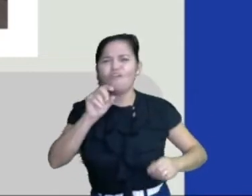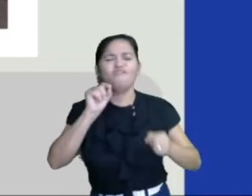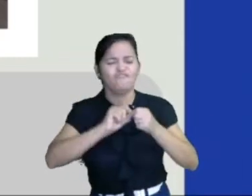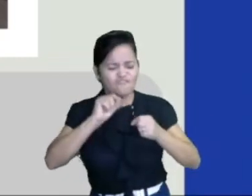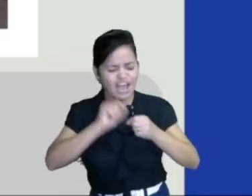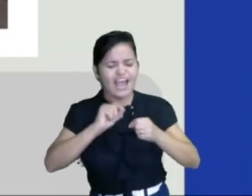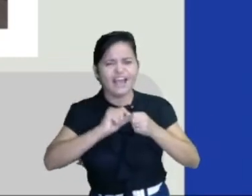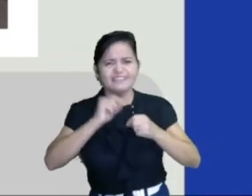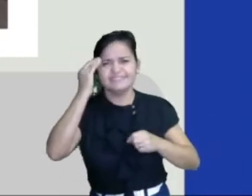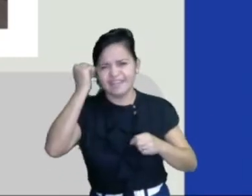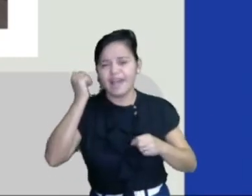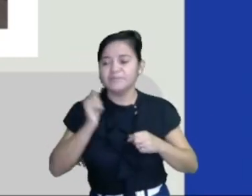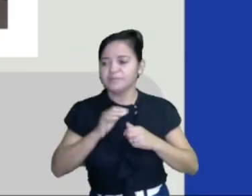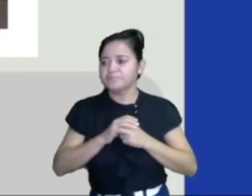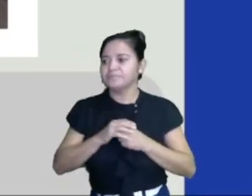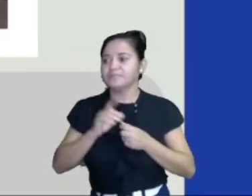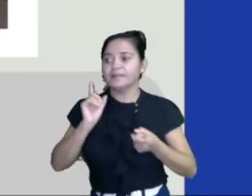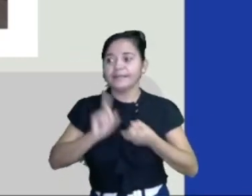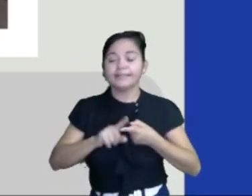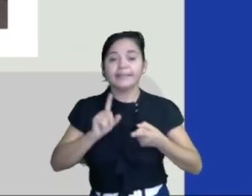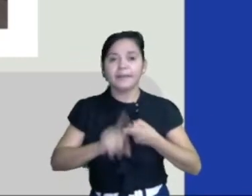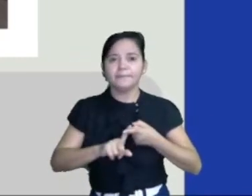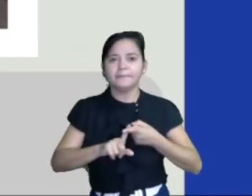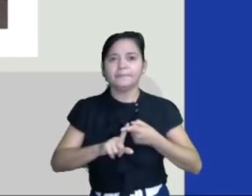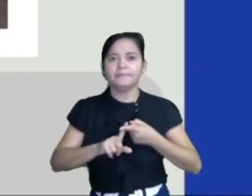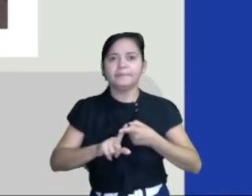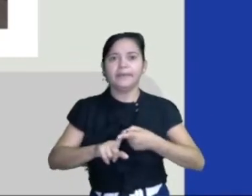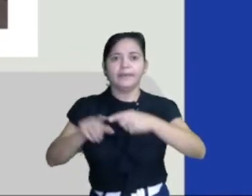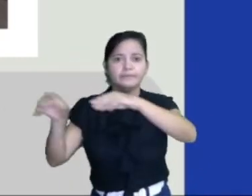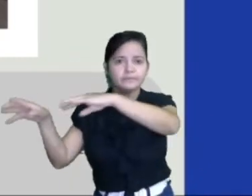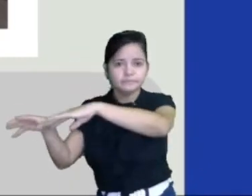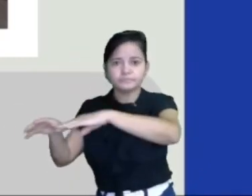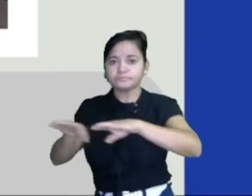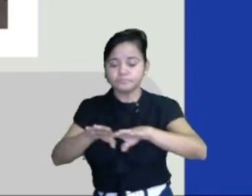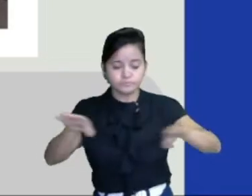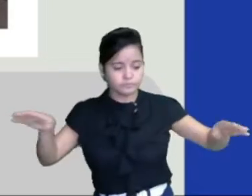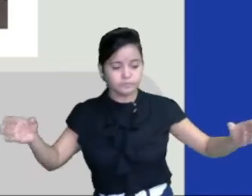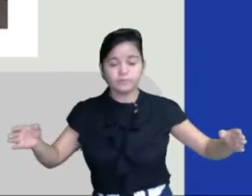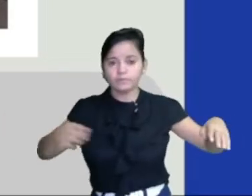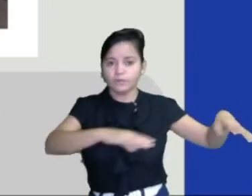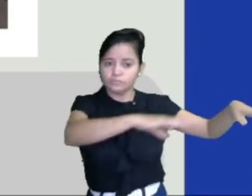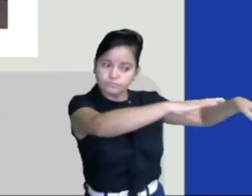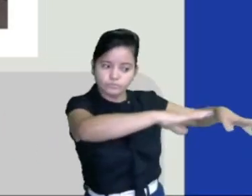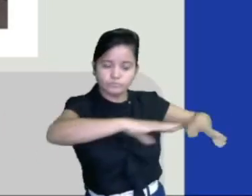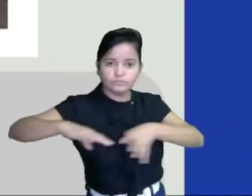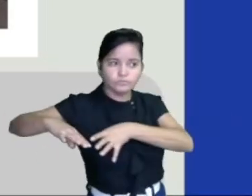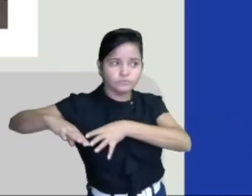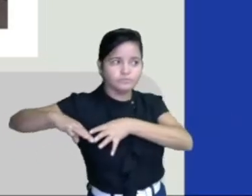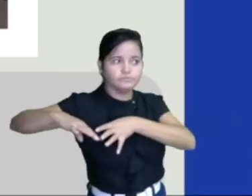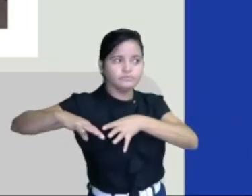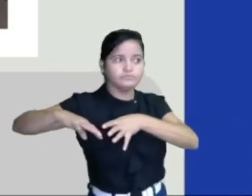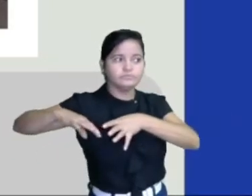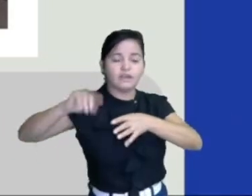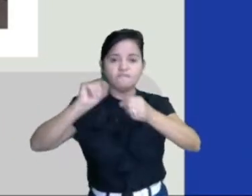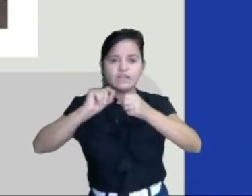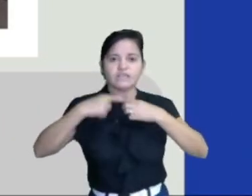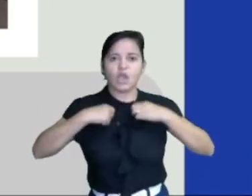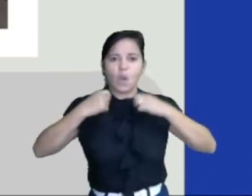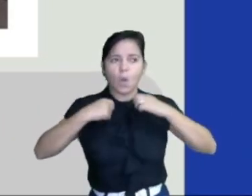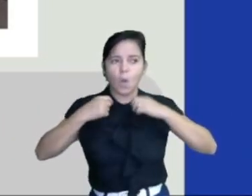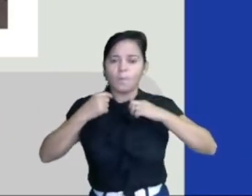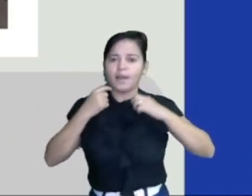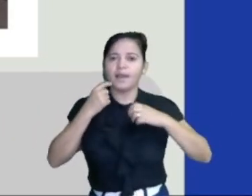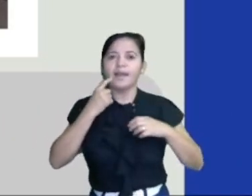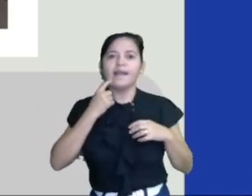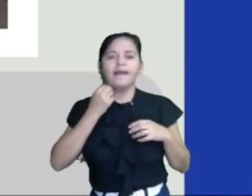Olha aí, o TA, que é onde faz roupas, linhas, né? Pra se fazer roupas, tá vendo? Então,